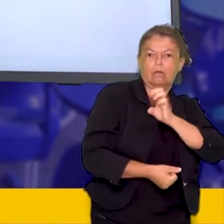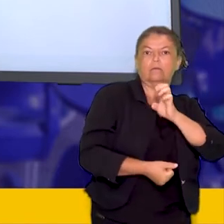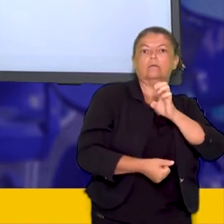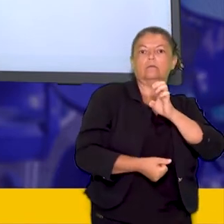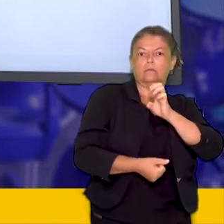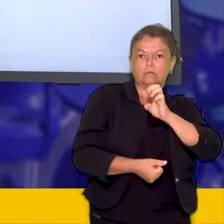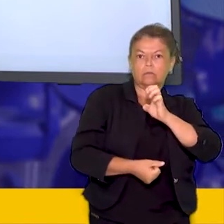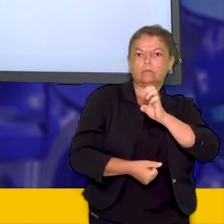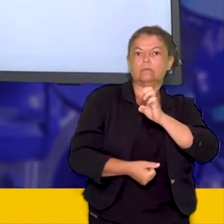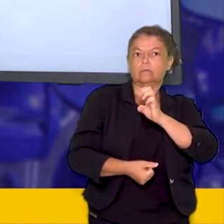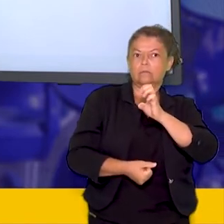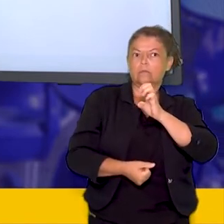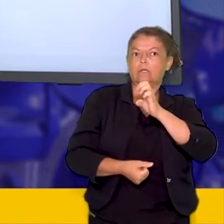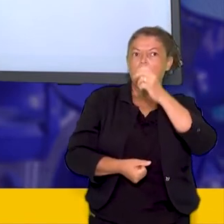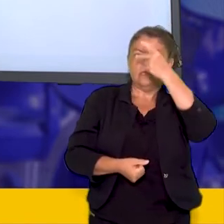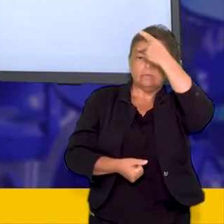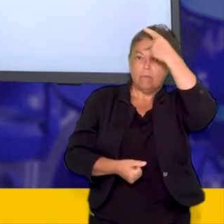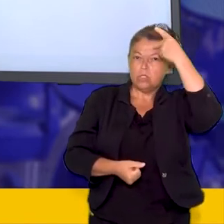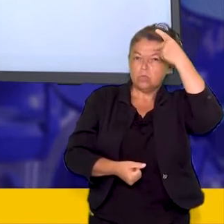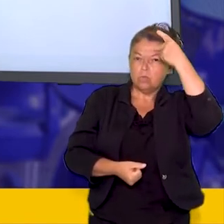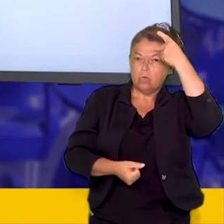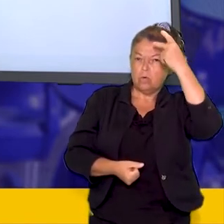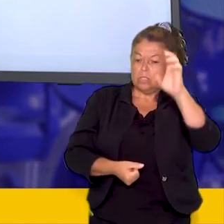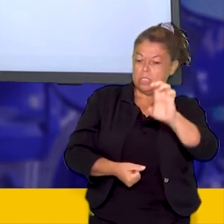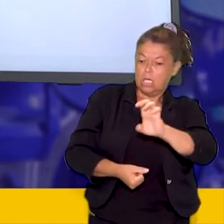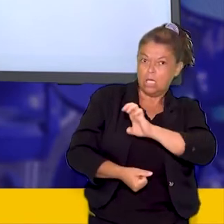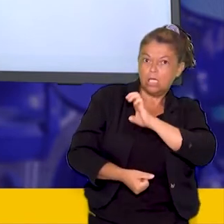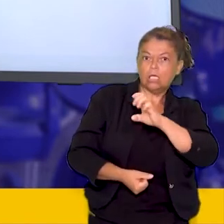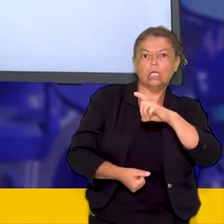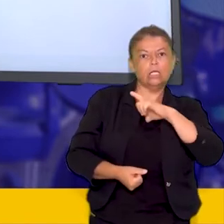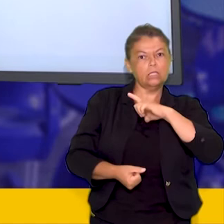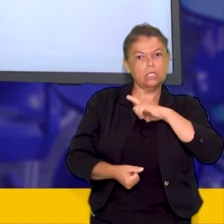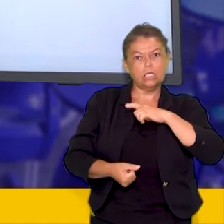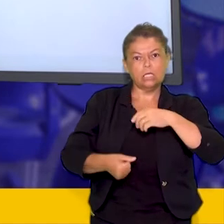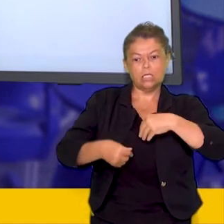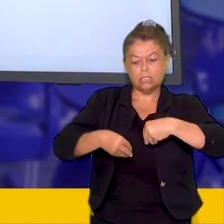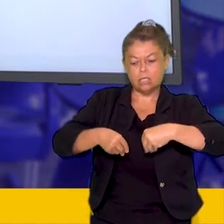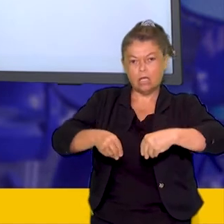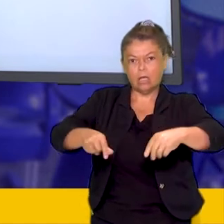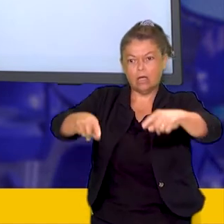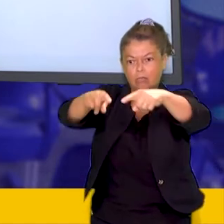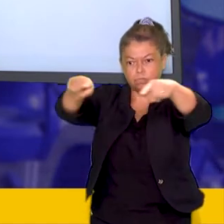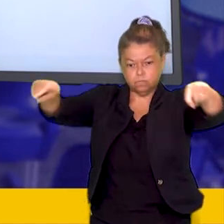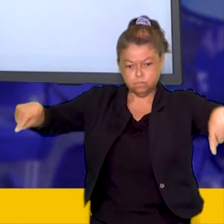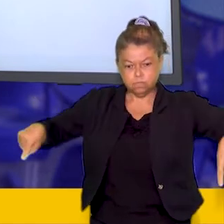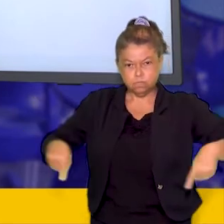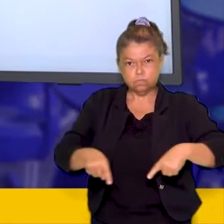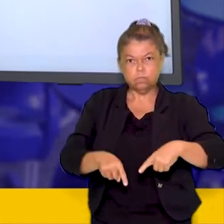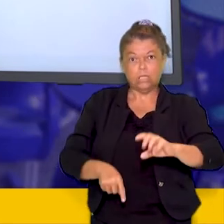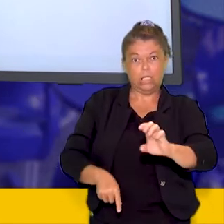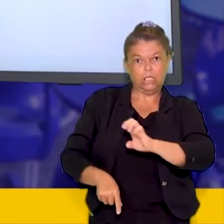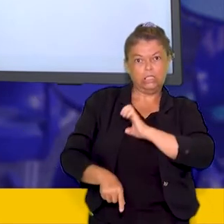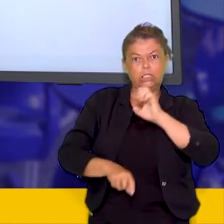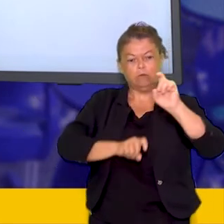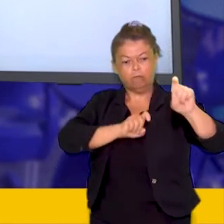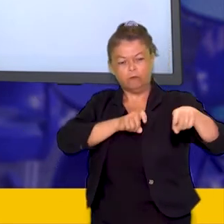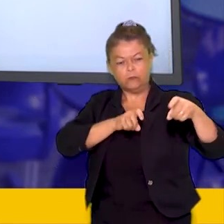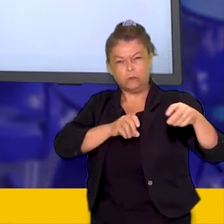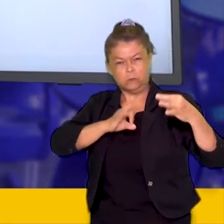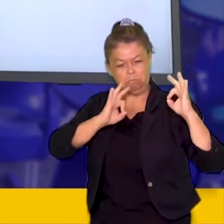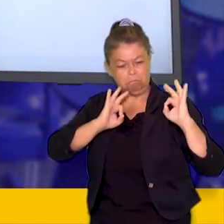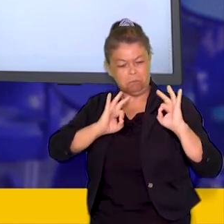dos lados fundiários. O eleitor só precisava entregar pessoalmente um pedaço de papel com o nome